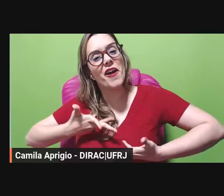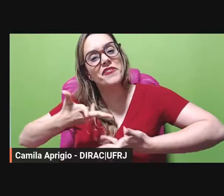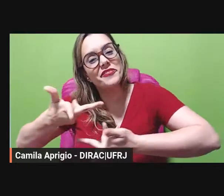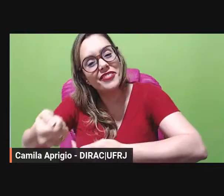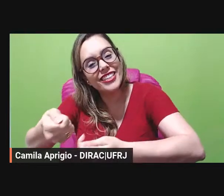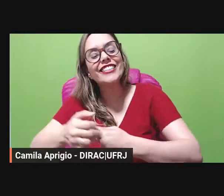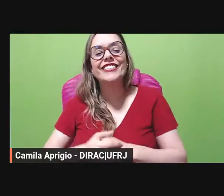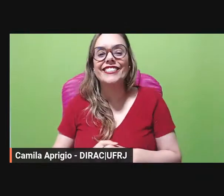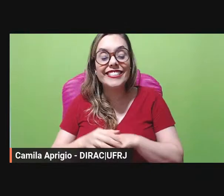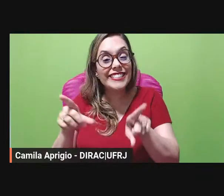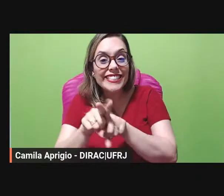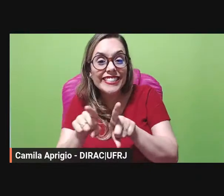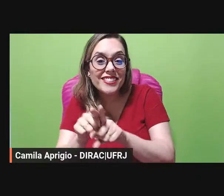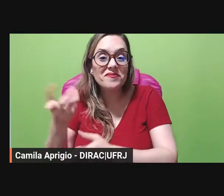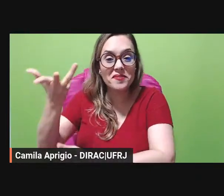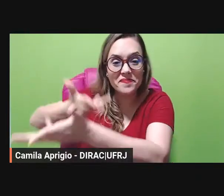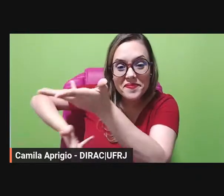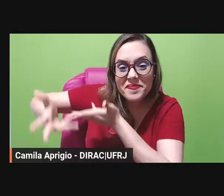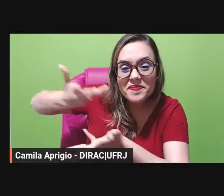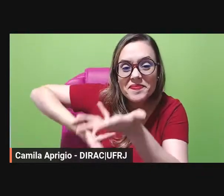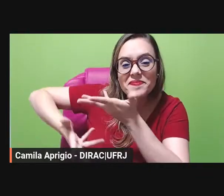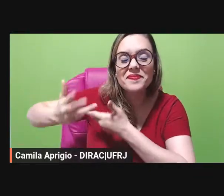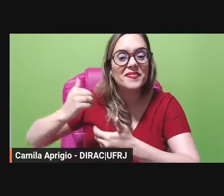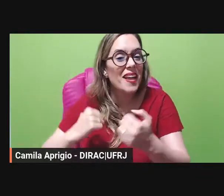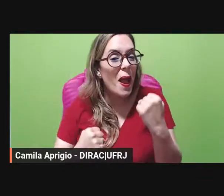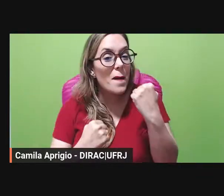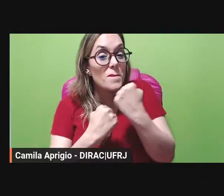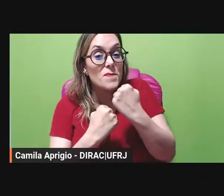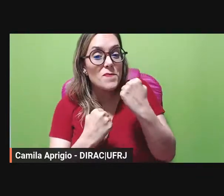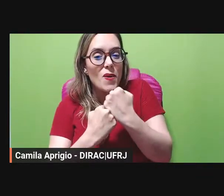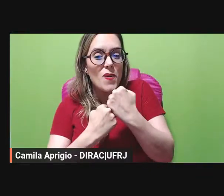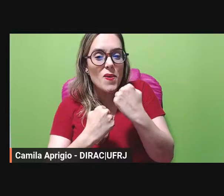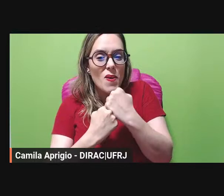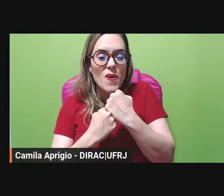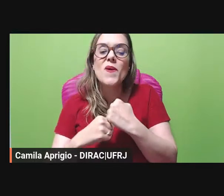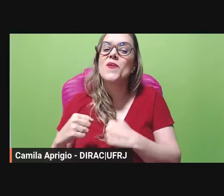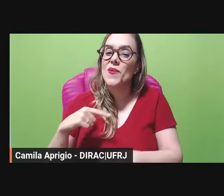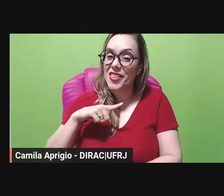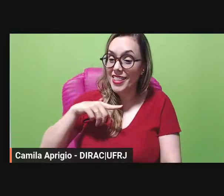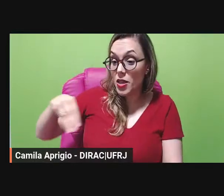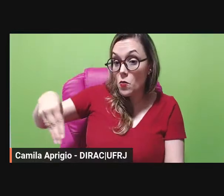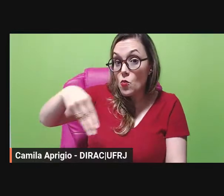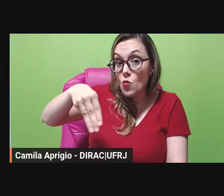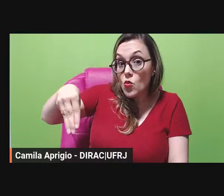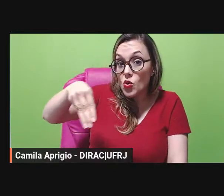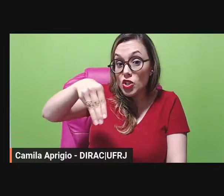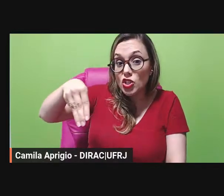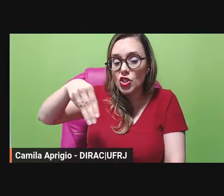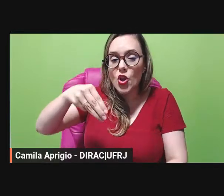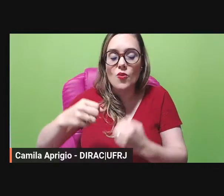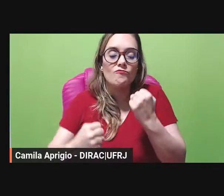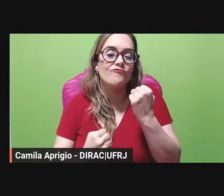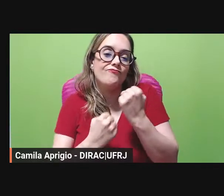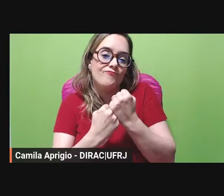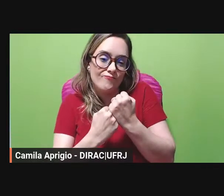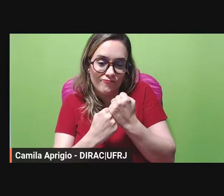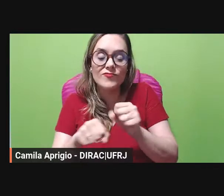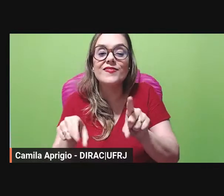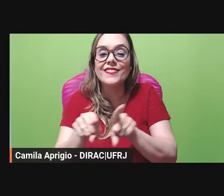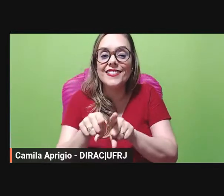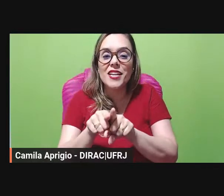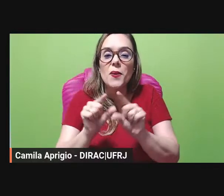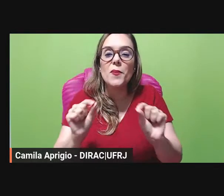colaboração o apoio das suas monitoras a colaboração da